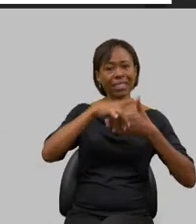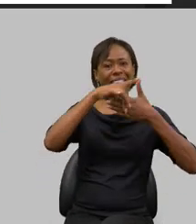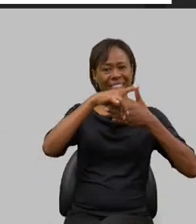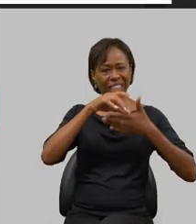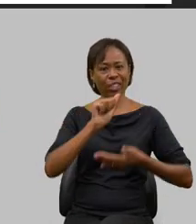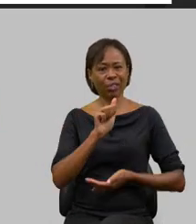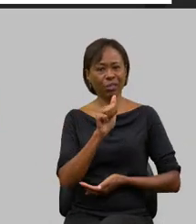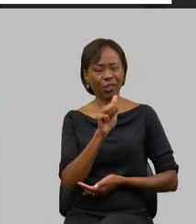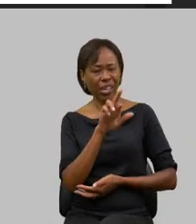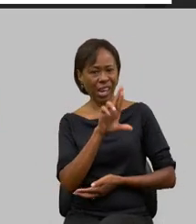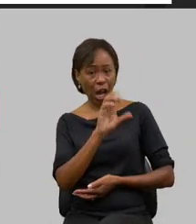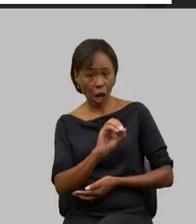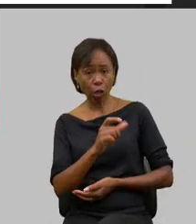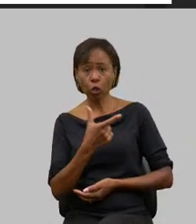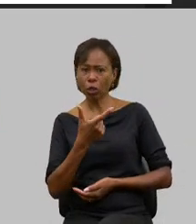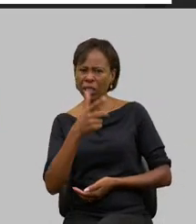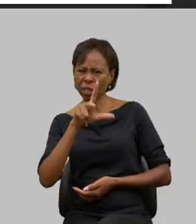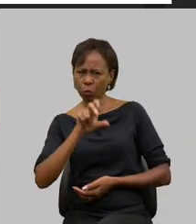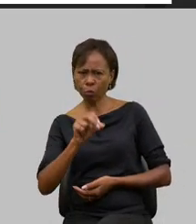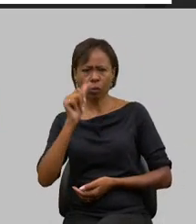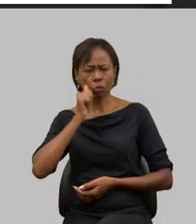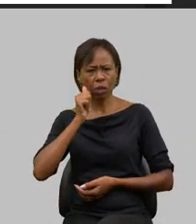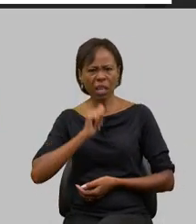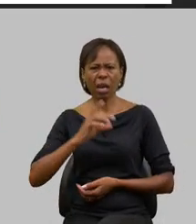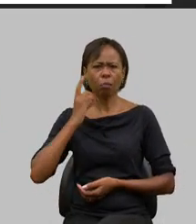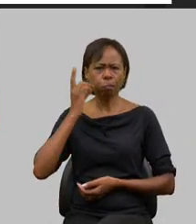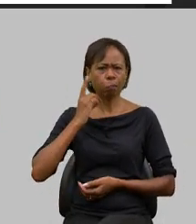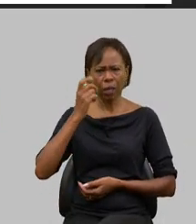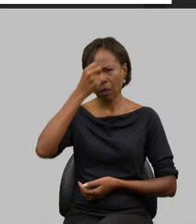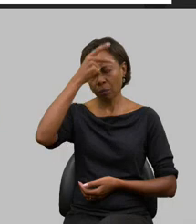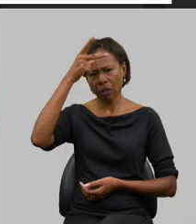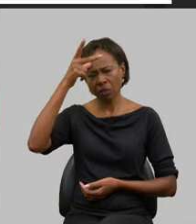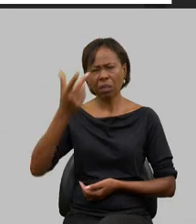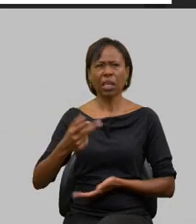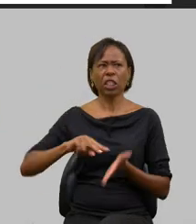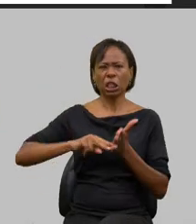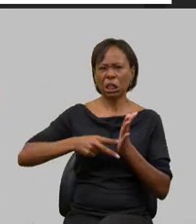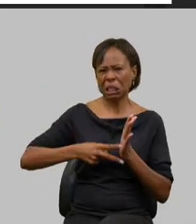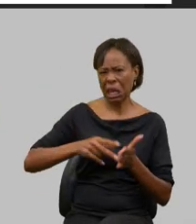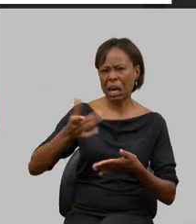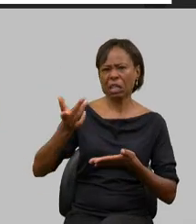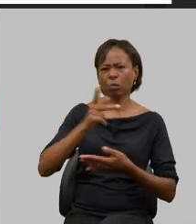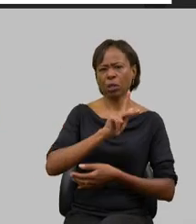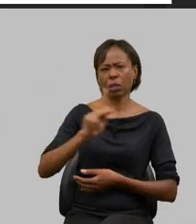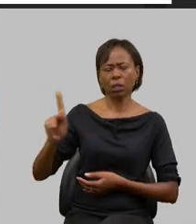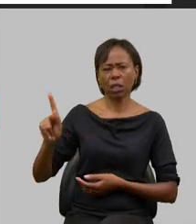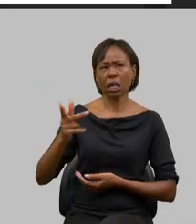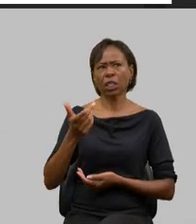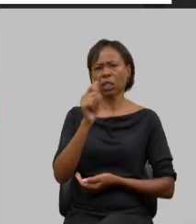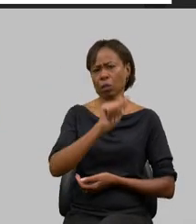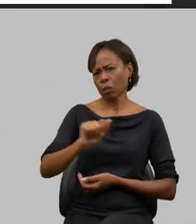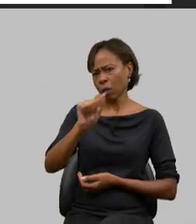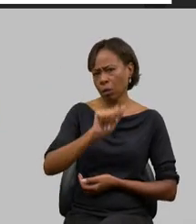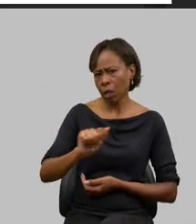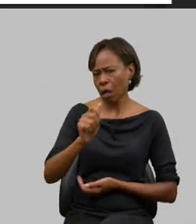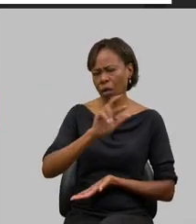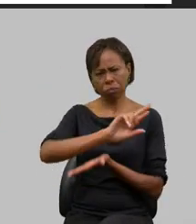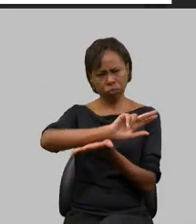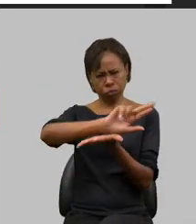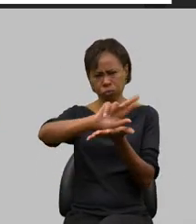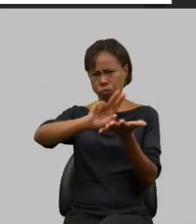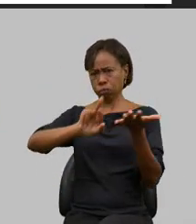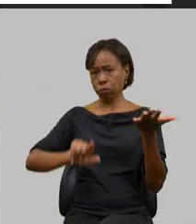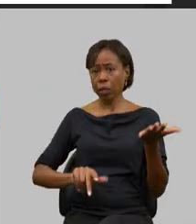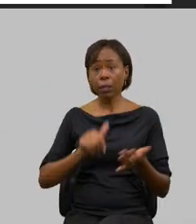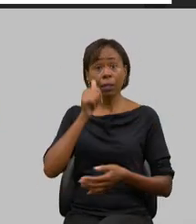tínhamos lá deputadas tínhamos prefeitas tínhamos presidentes de sindicatos tínhamos presidentes de associações e a mulher